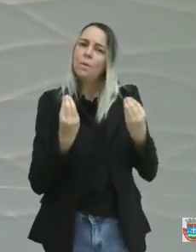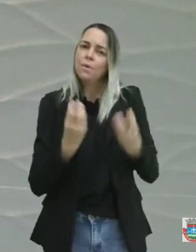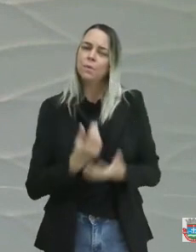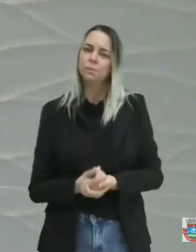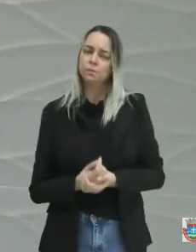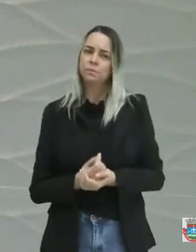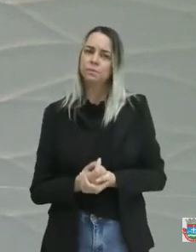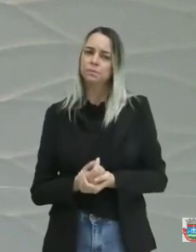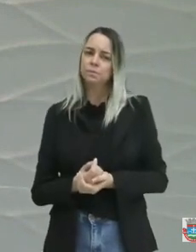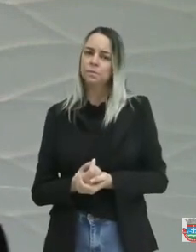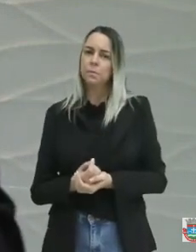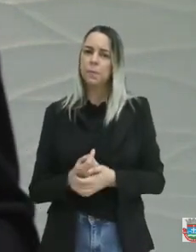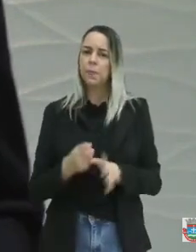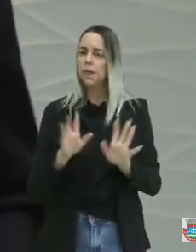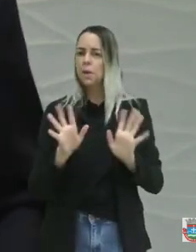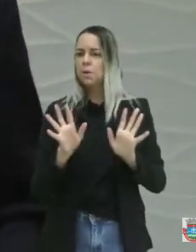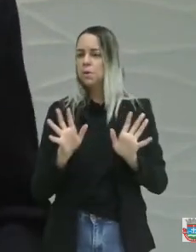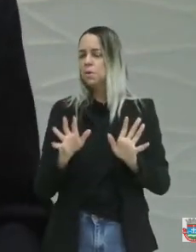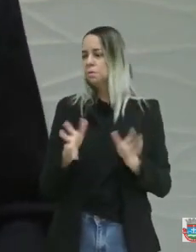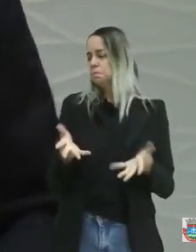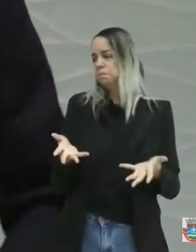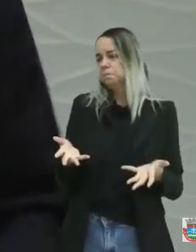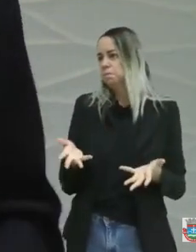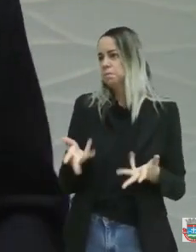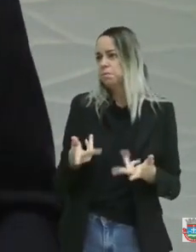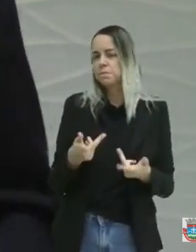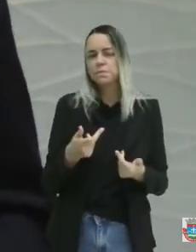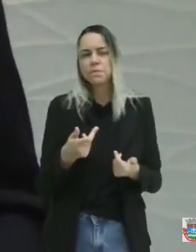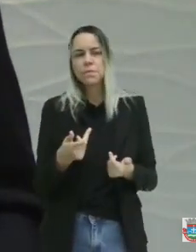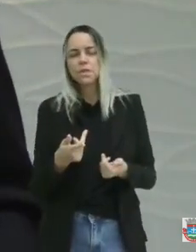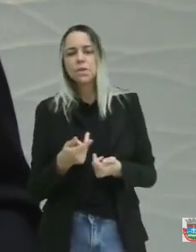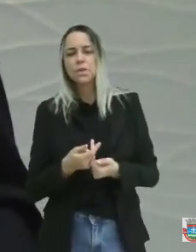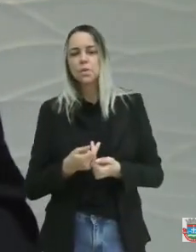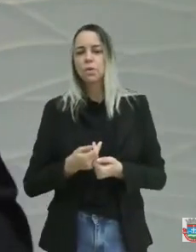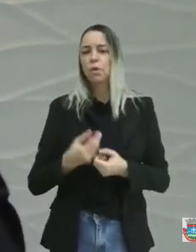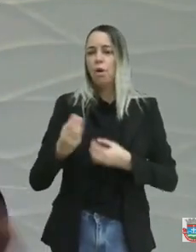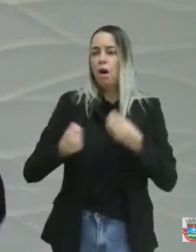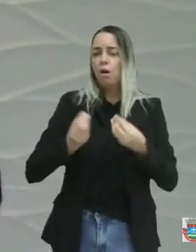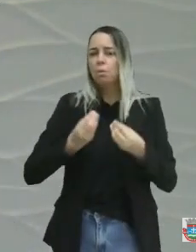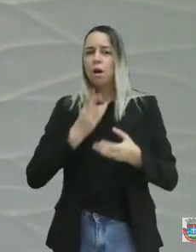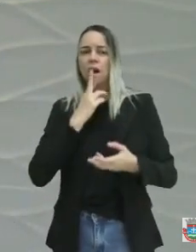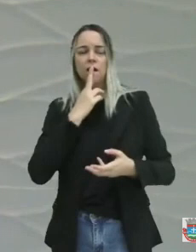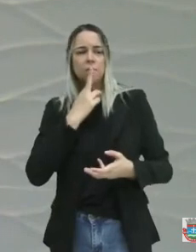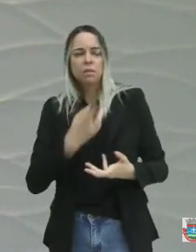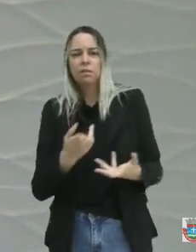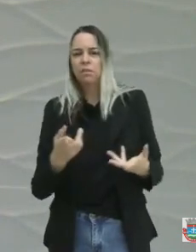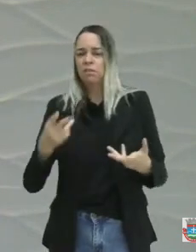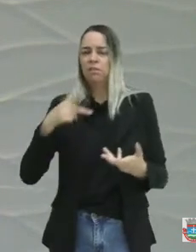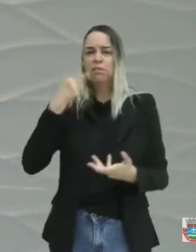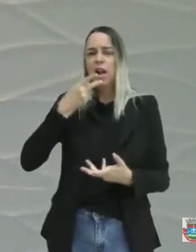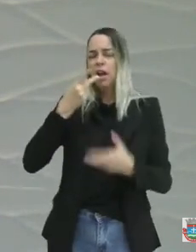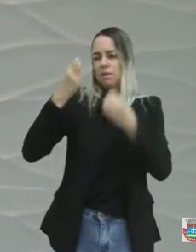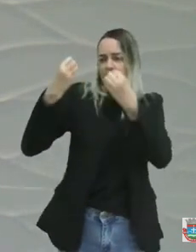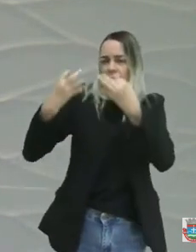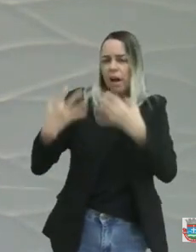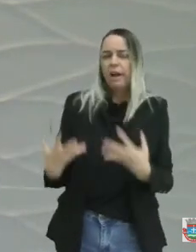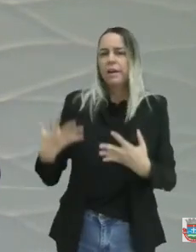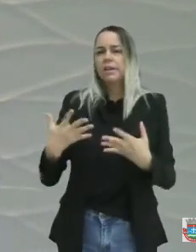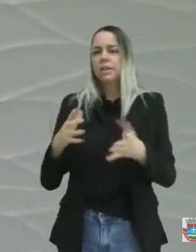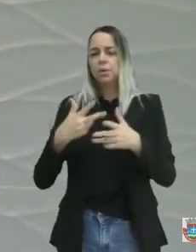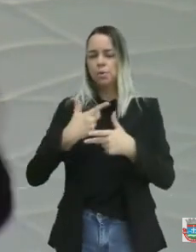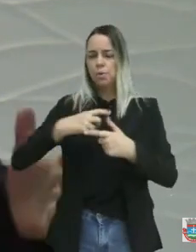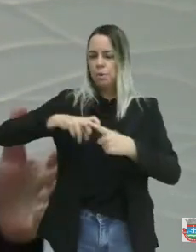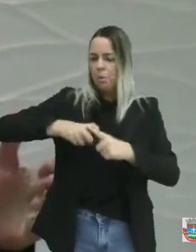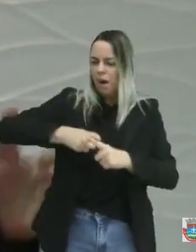Não se justifica, vereador Pezinho, vim para essa tribuna justificar aqui que a máquina ficou quebrada na gestão